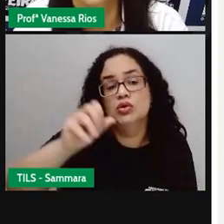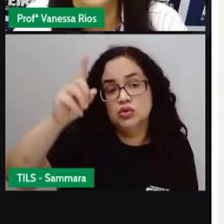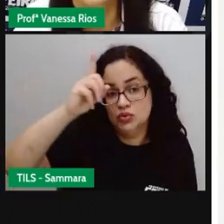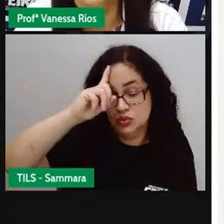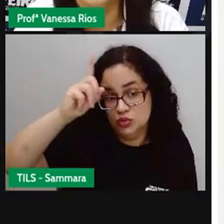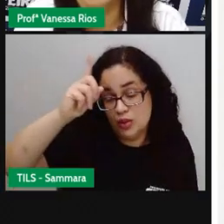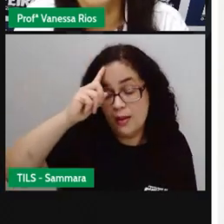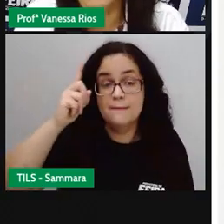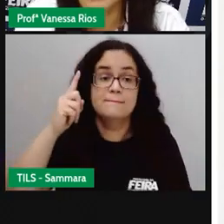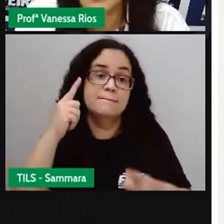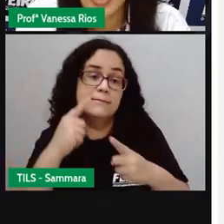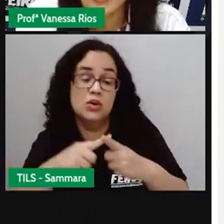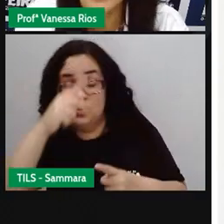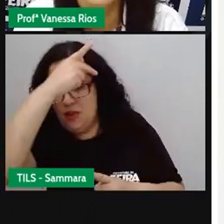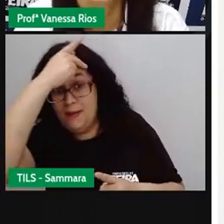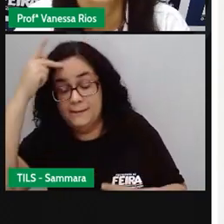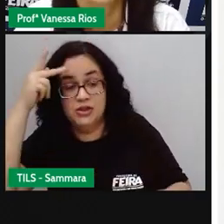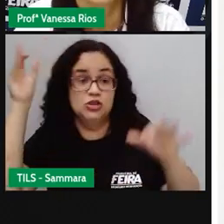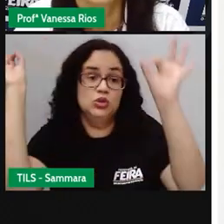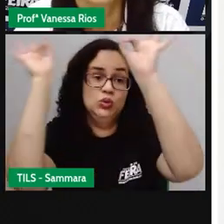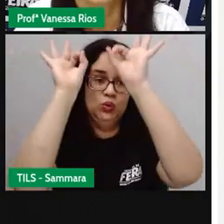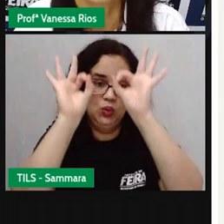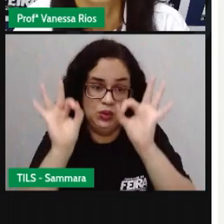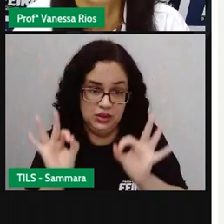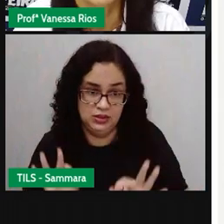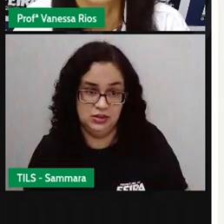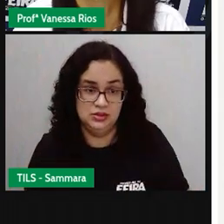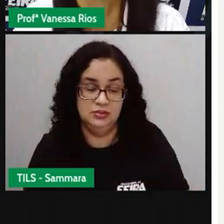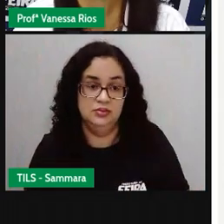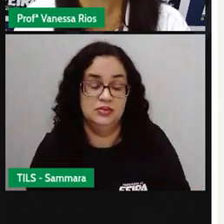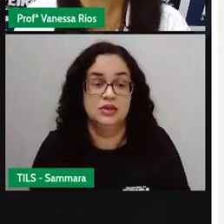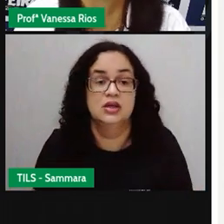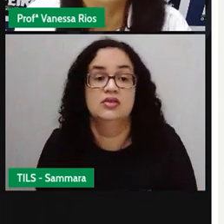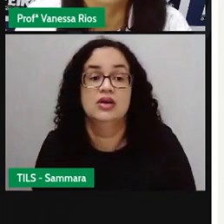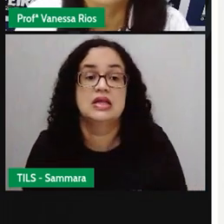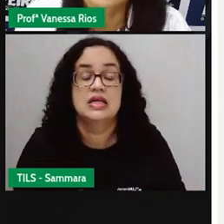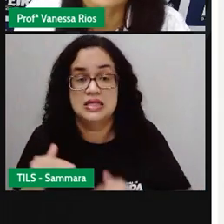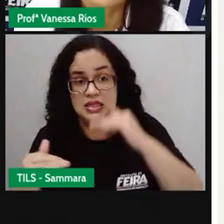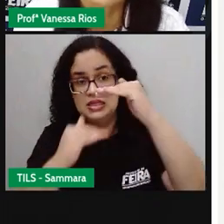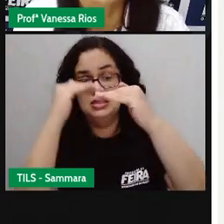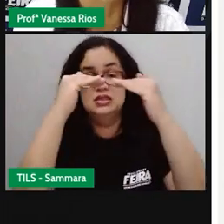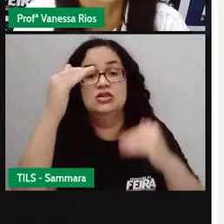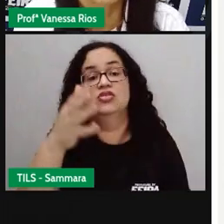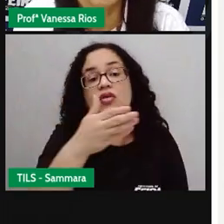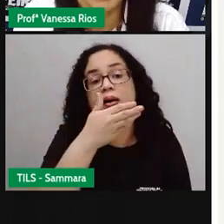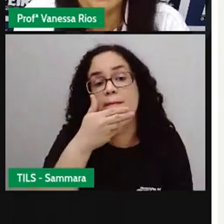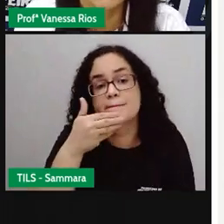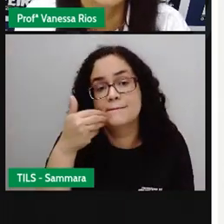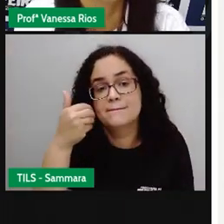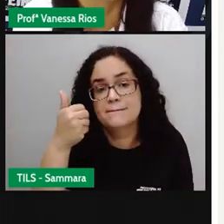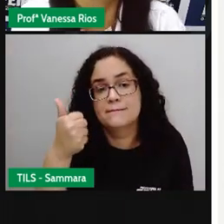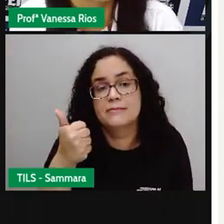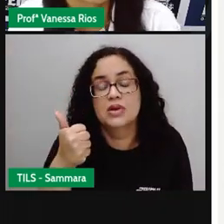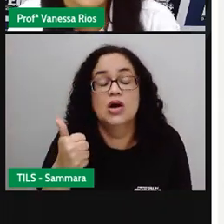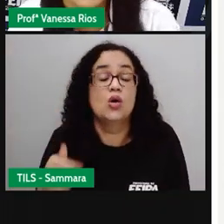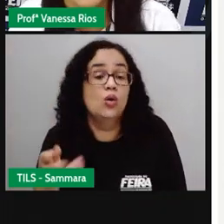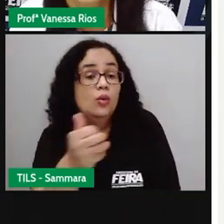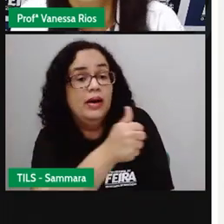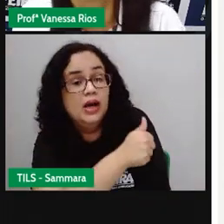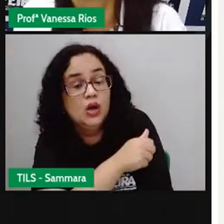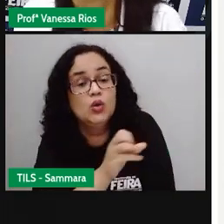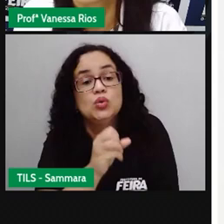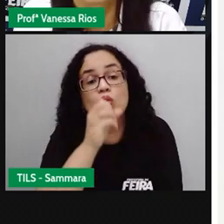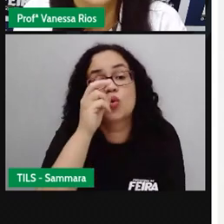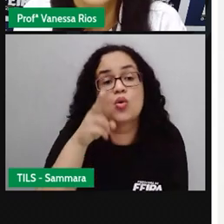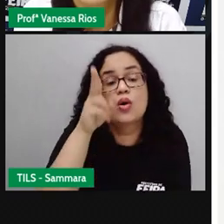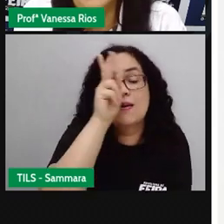dia. Porque a pessoa organizada vai desenvolver muito melhor as suas ações, como aluno, como professor,